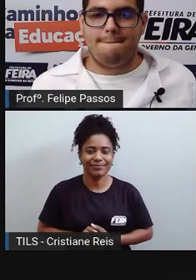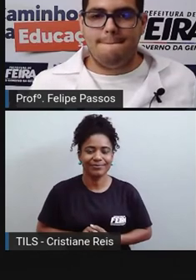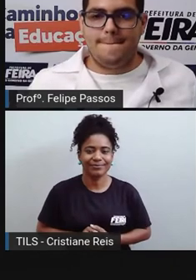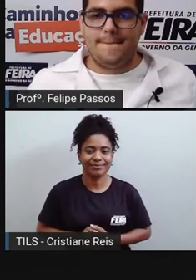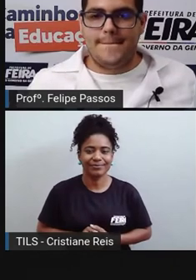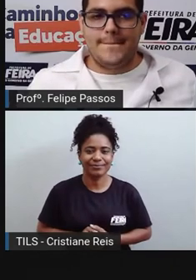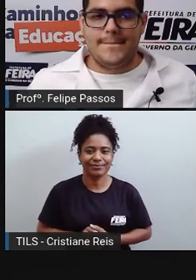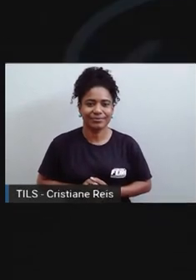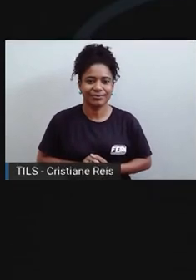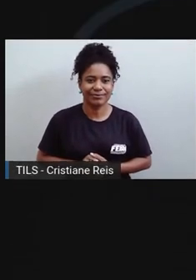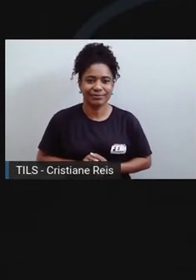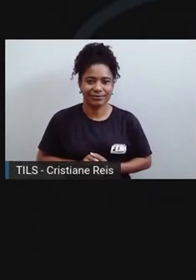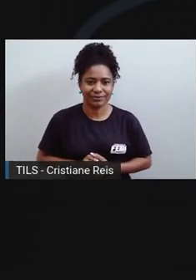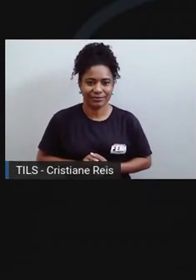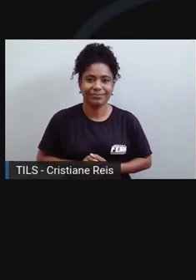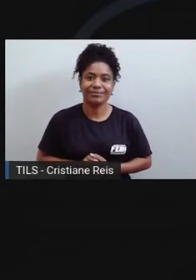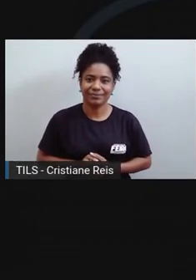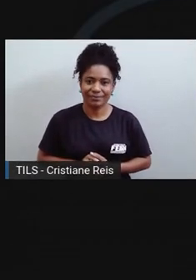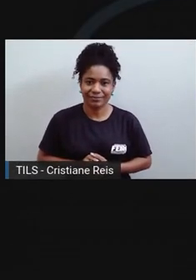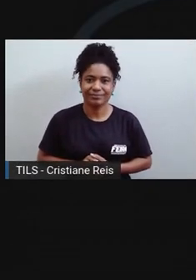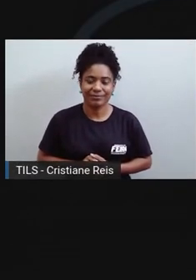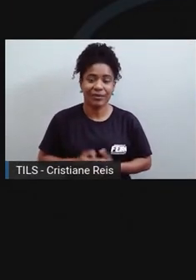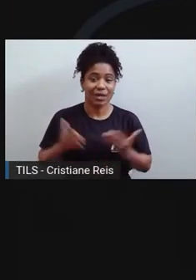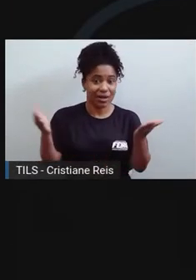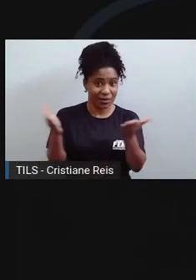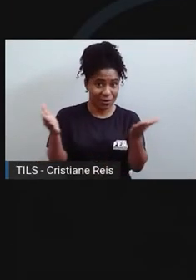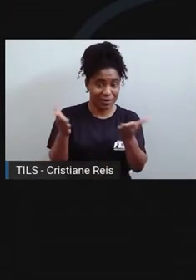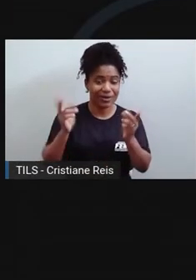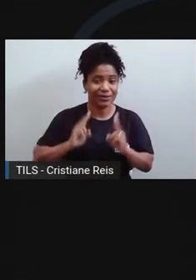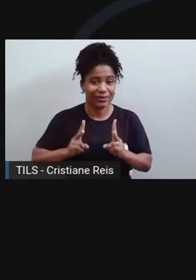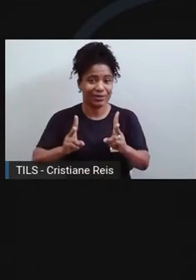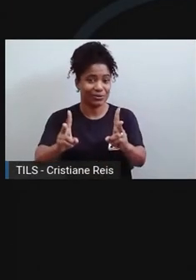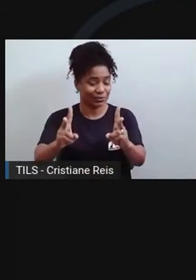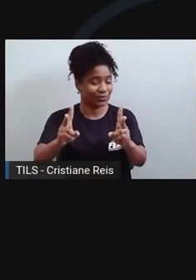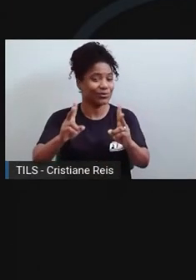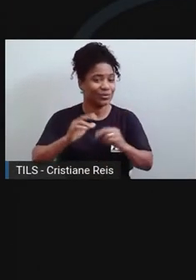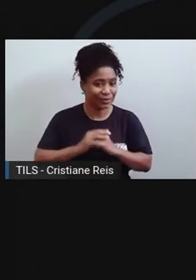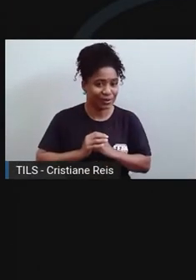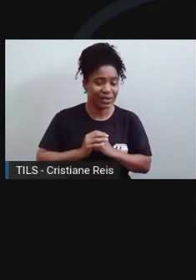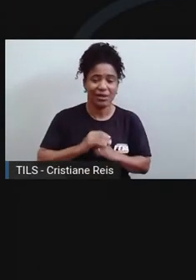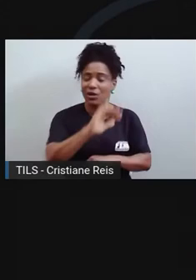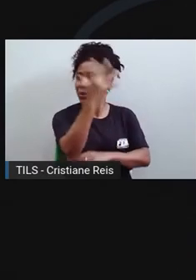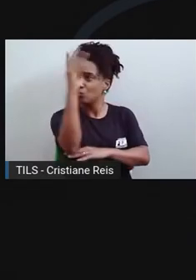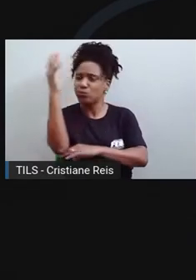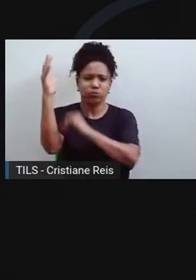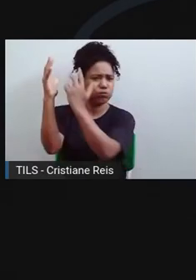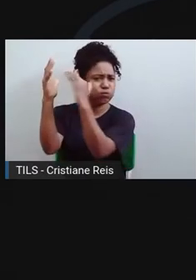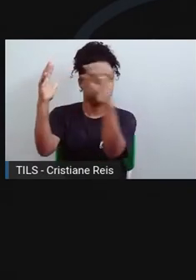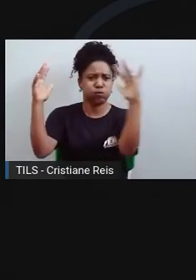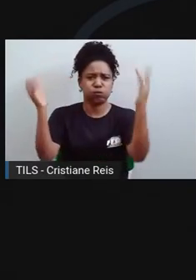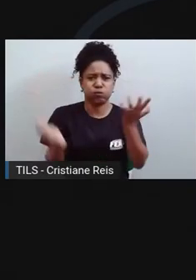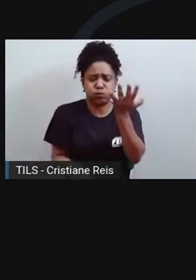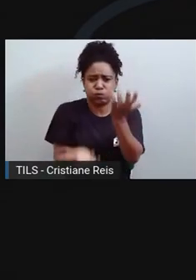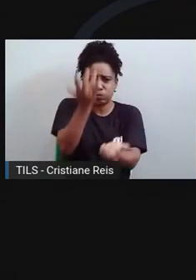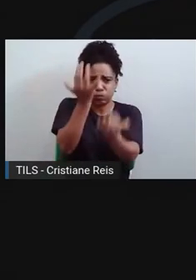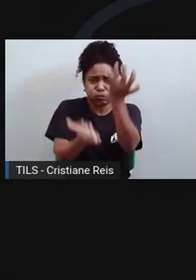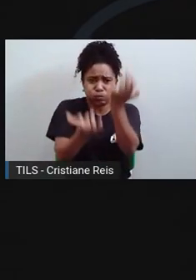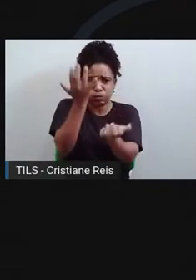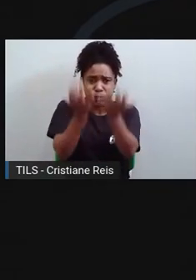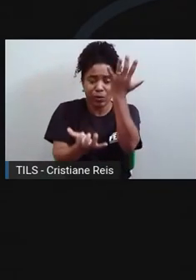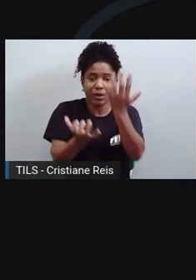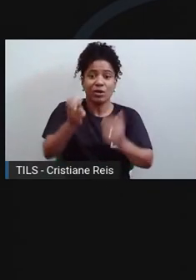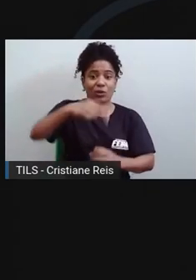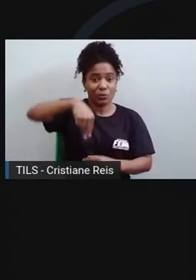O clima continua sendo nosso assunto. Vejam só. Incêndios florestais e, sobretudo, no hemisfério norte. Fora de controle.